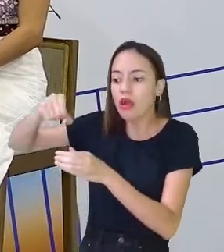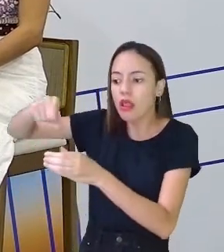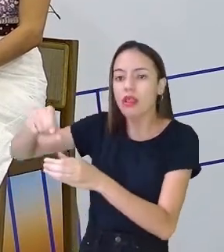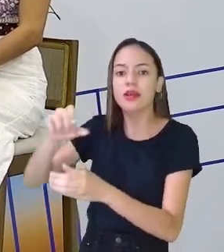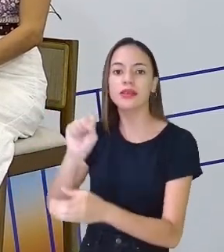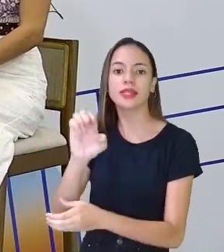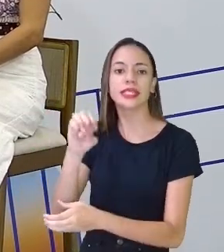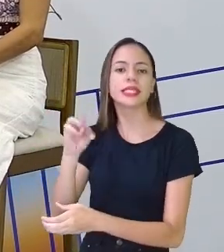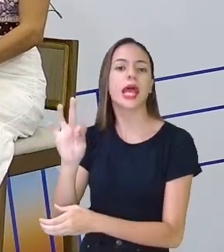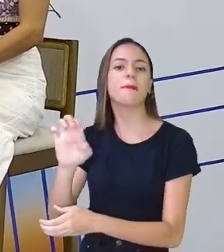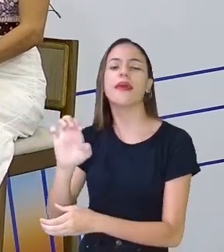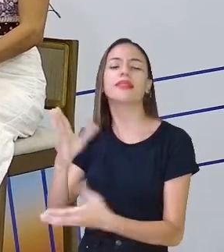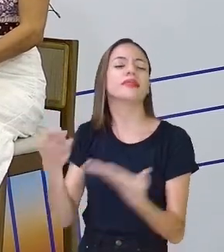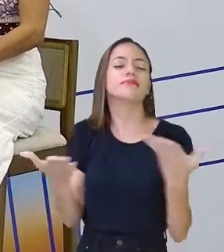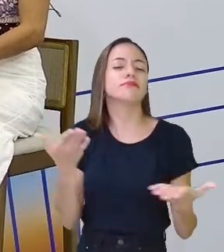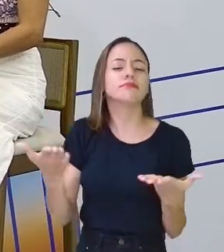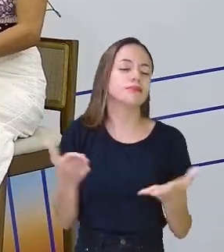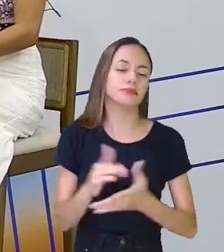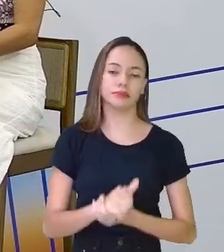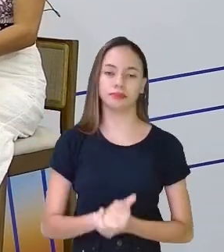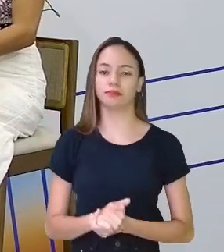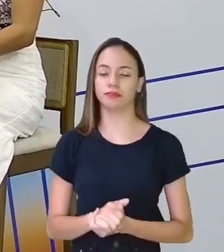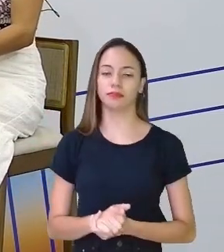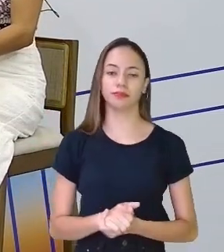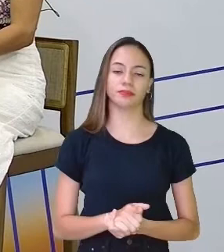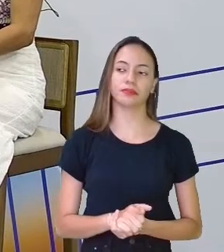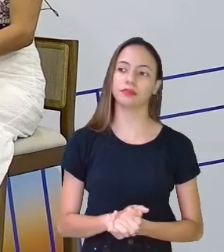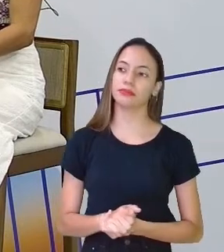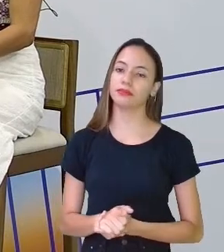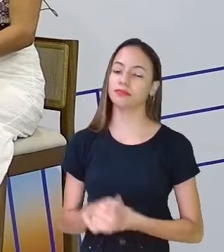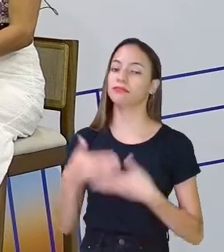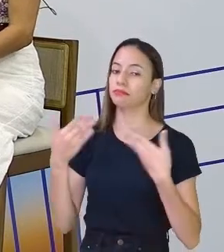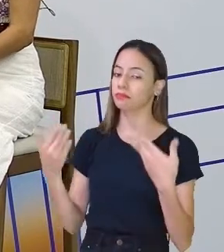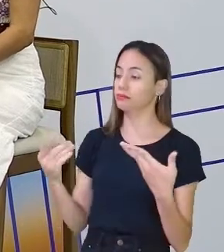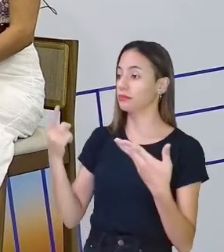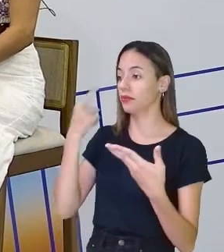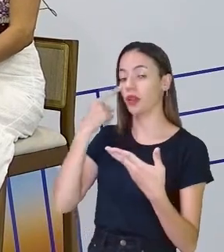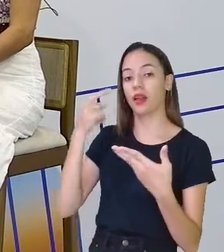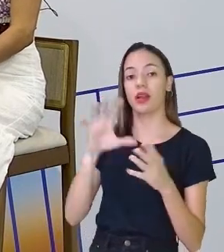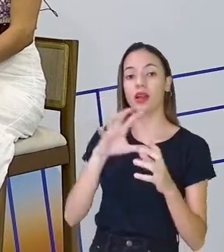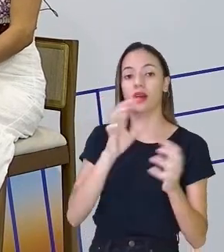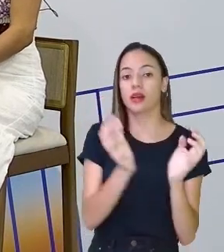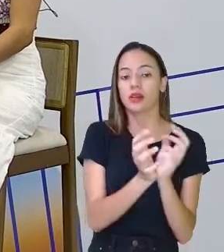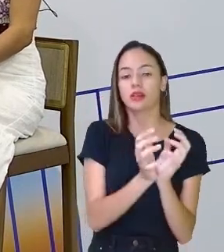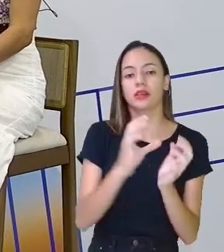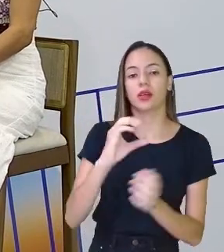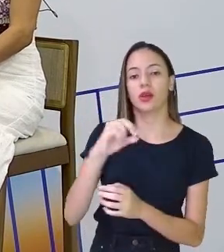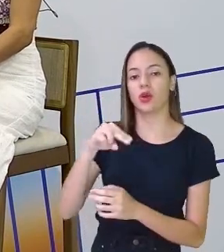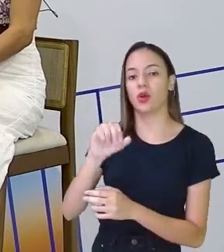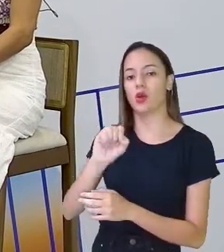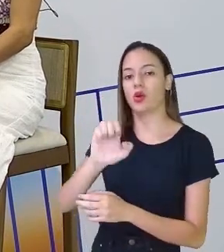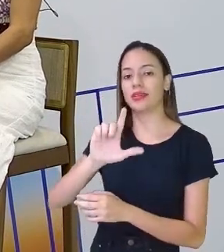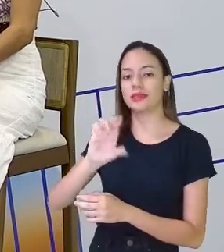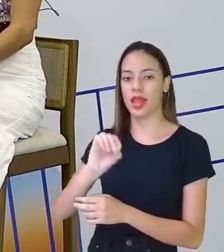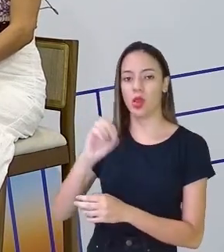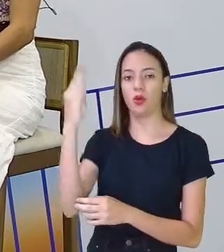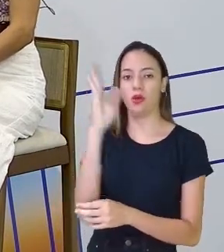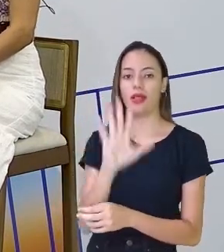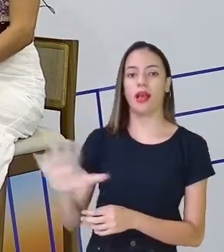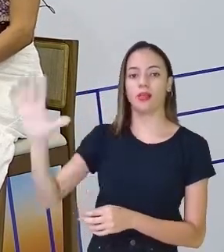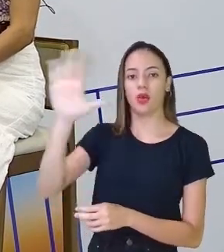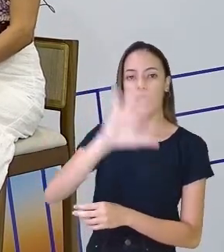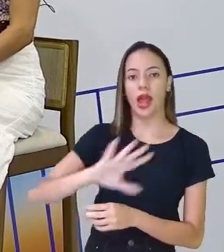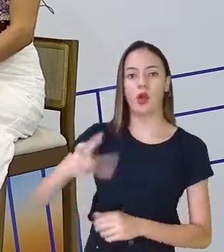O próprio Conselho Nacional de Meio Ambiente, ele instrui,